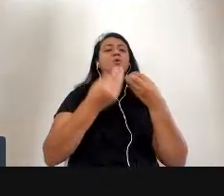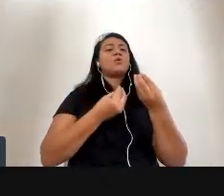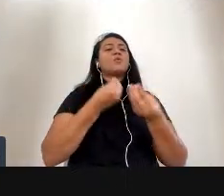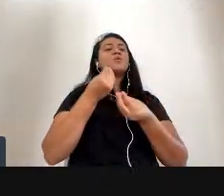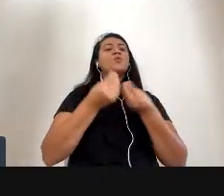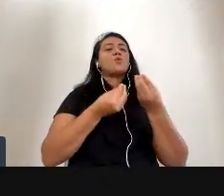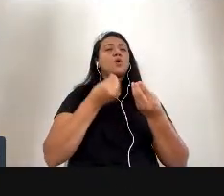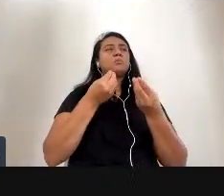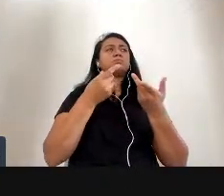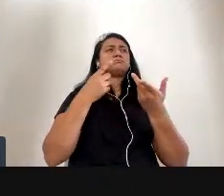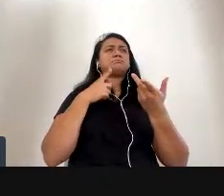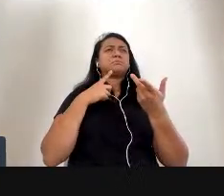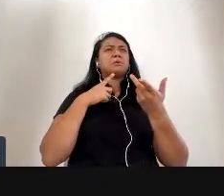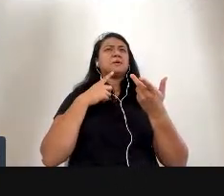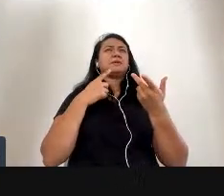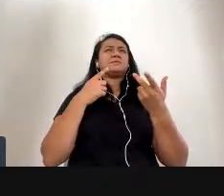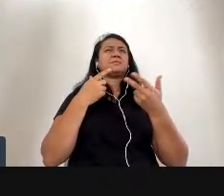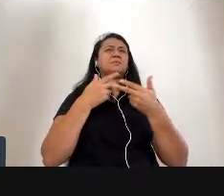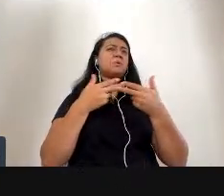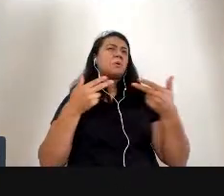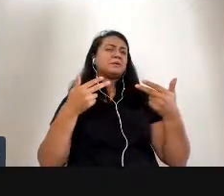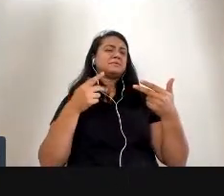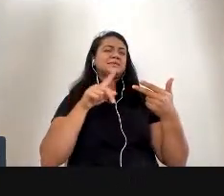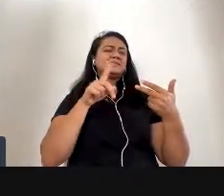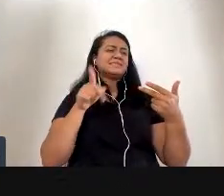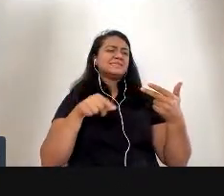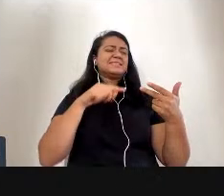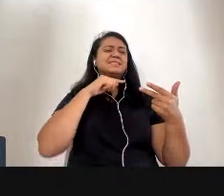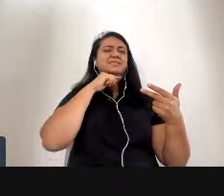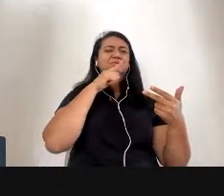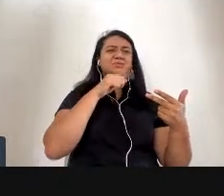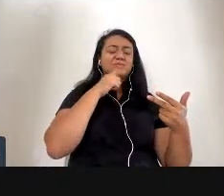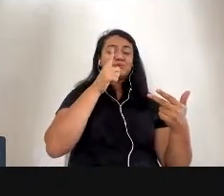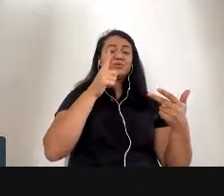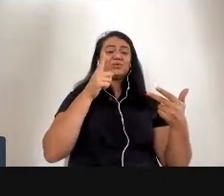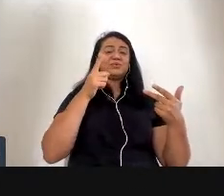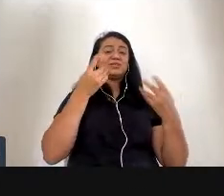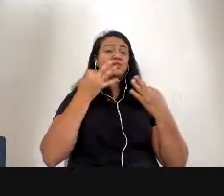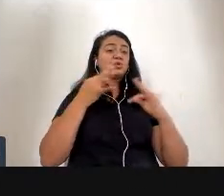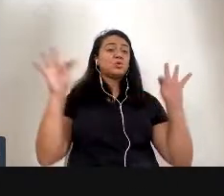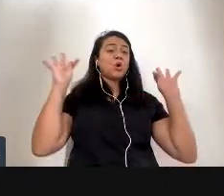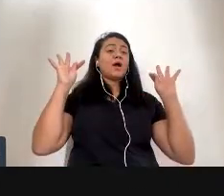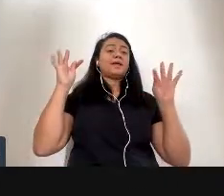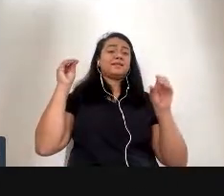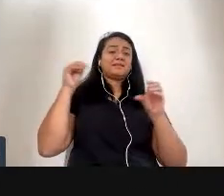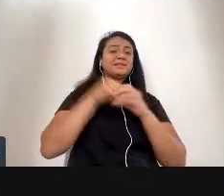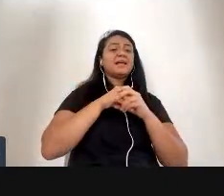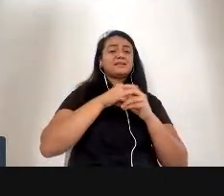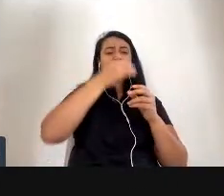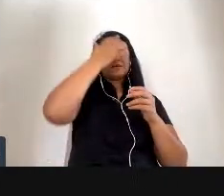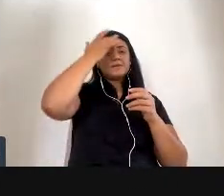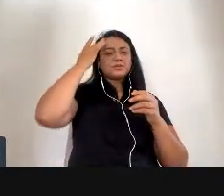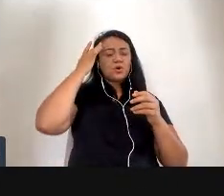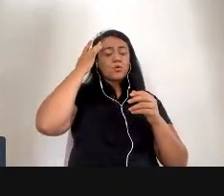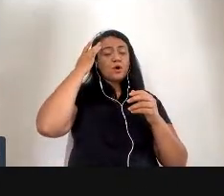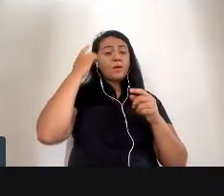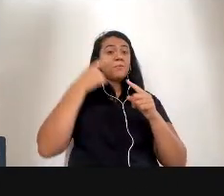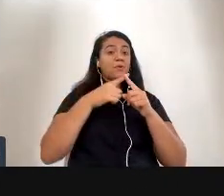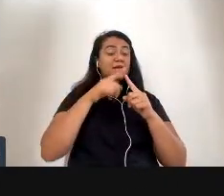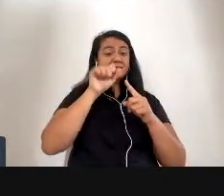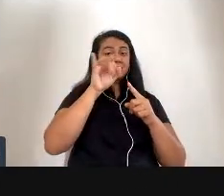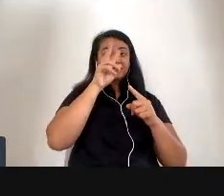numa ferida, porque se a gente se coloca no lugar de tentar respondê-las ou pelo menos refletir um pouquinho sobre cada uma delas,